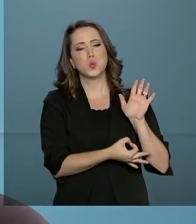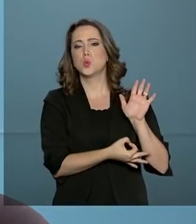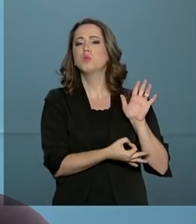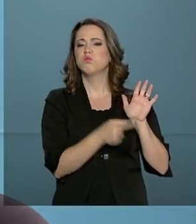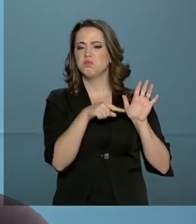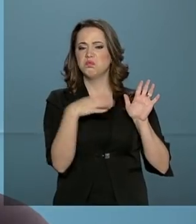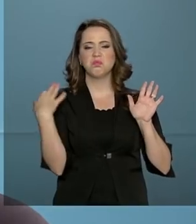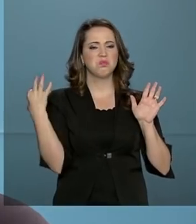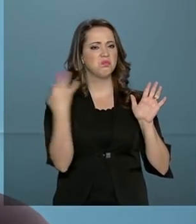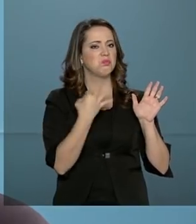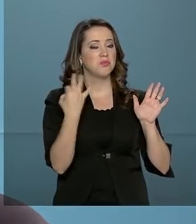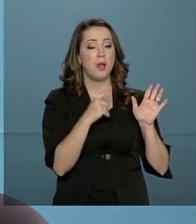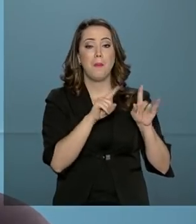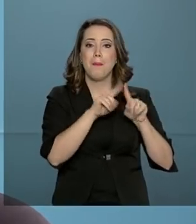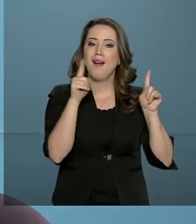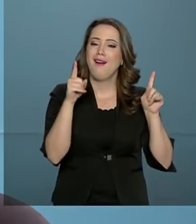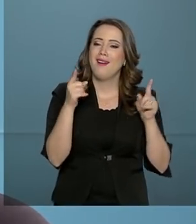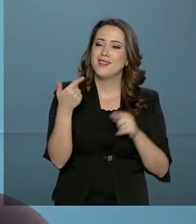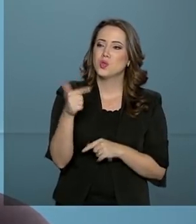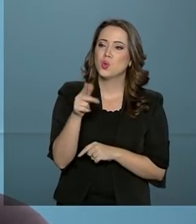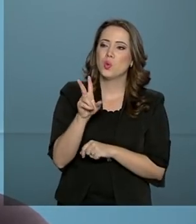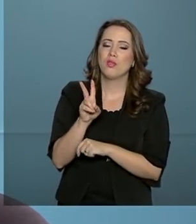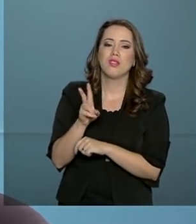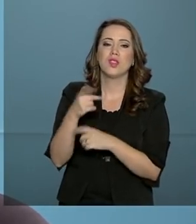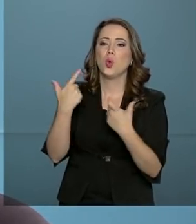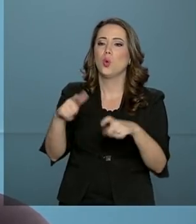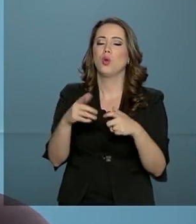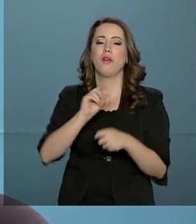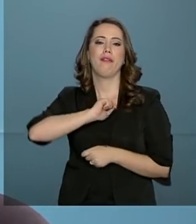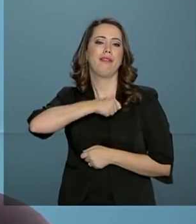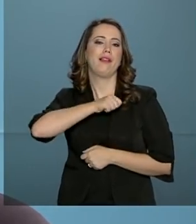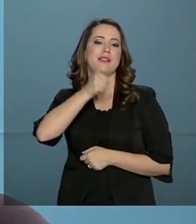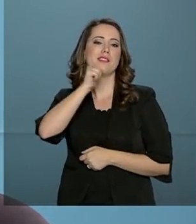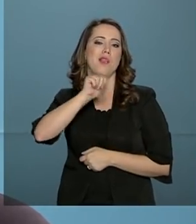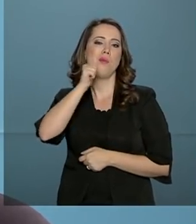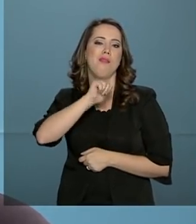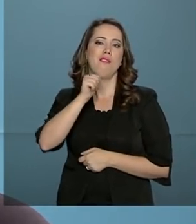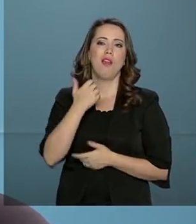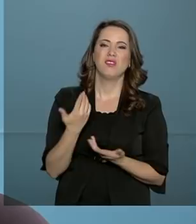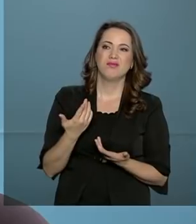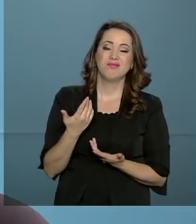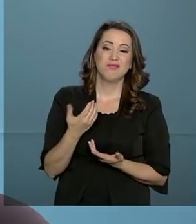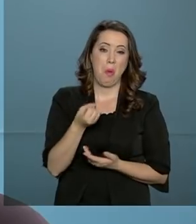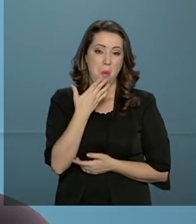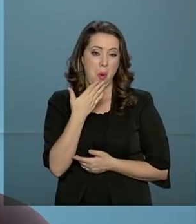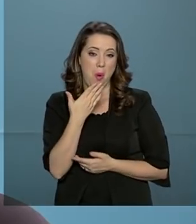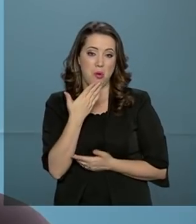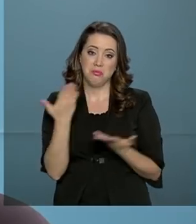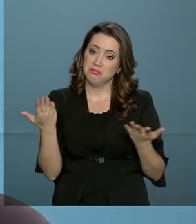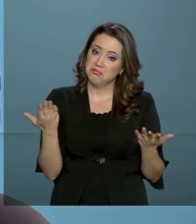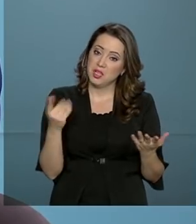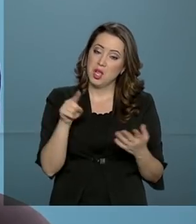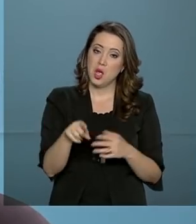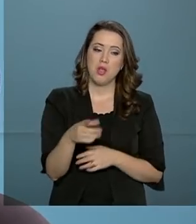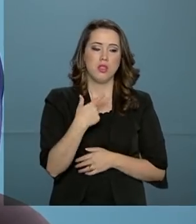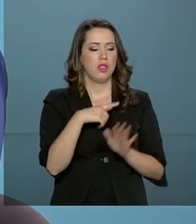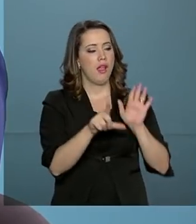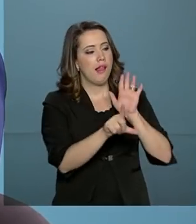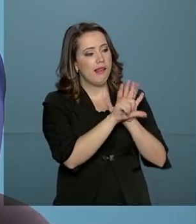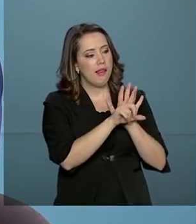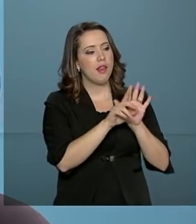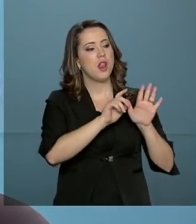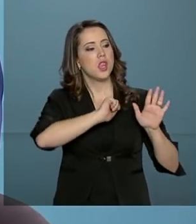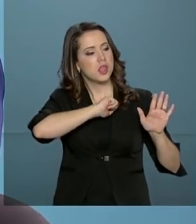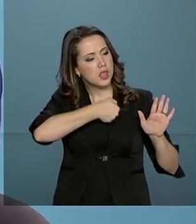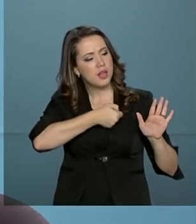lei extraordinária, se eu não tenho uma boa delegacia da mulher. Mas não adianta eu ter uma lei perfeita, uma boa delegacia, se a